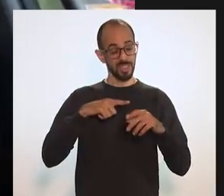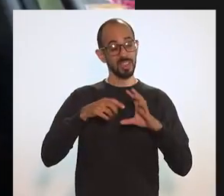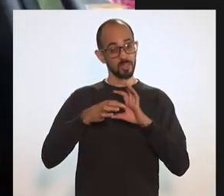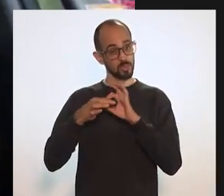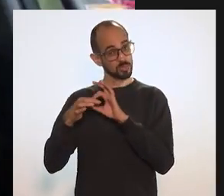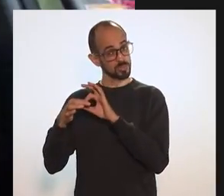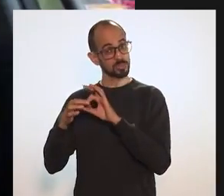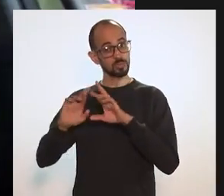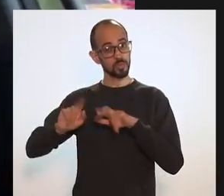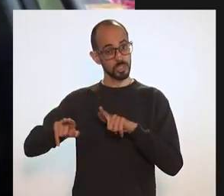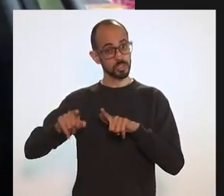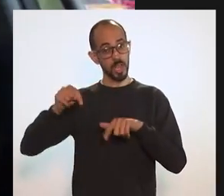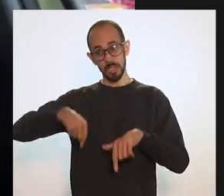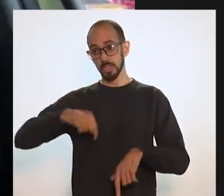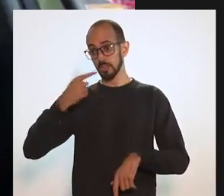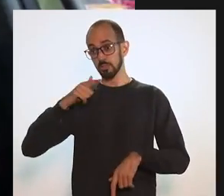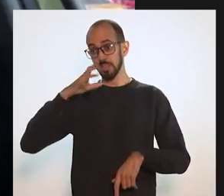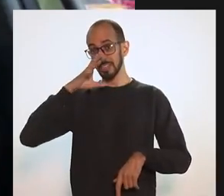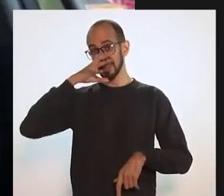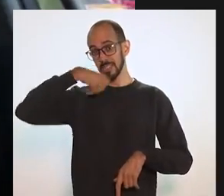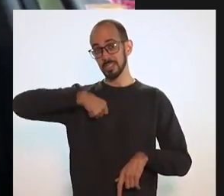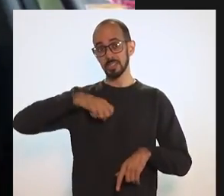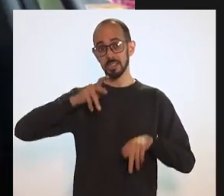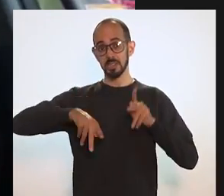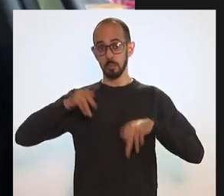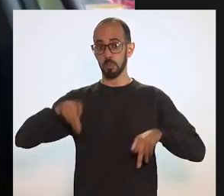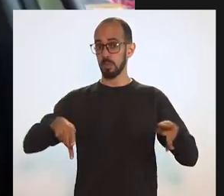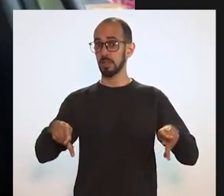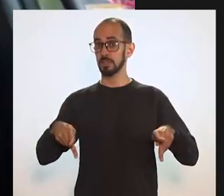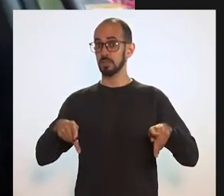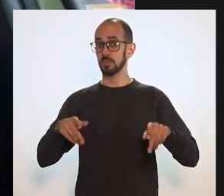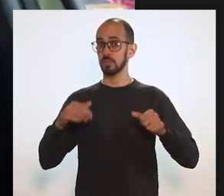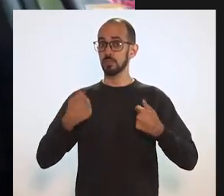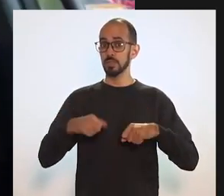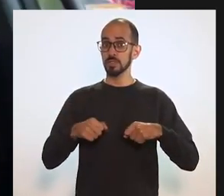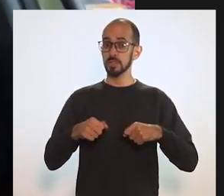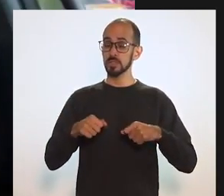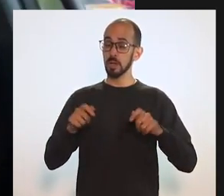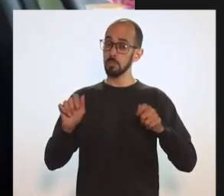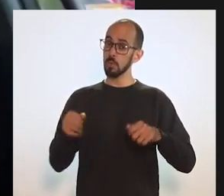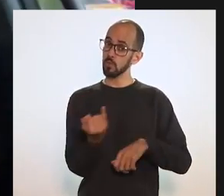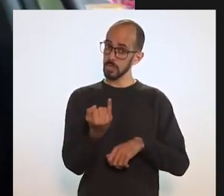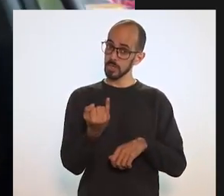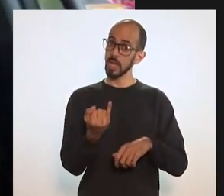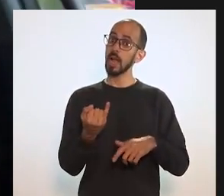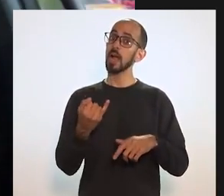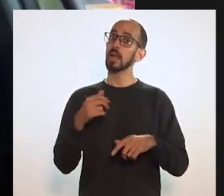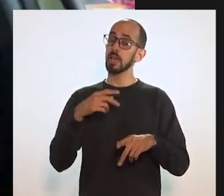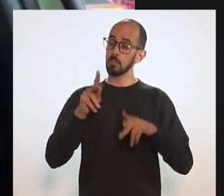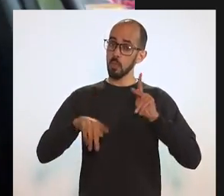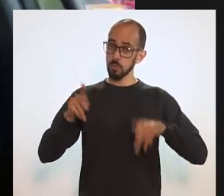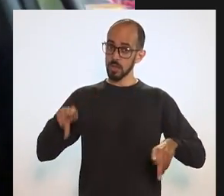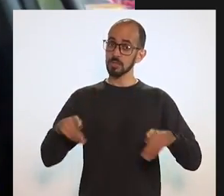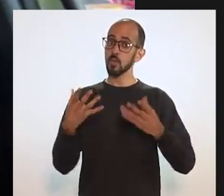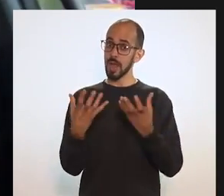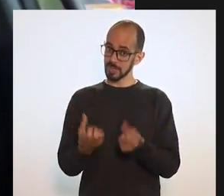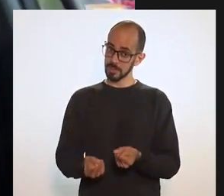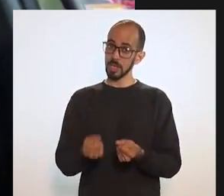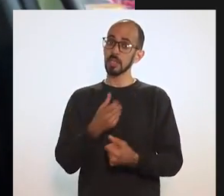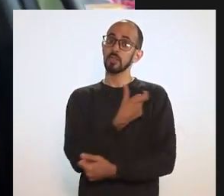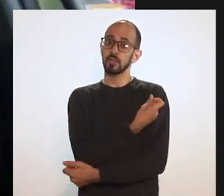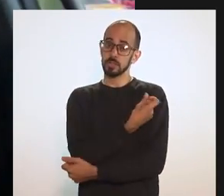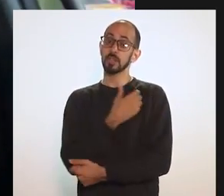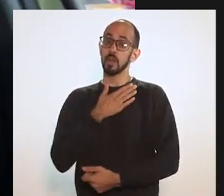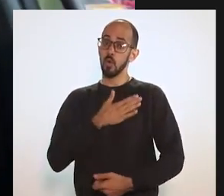outros problemas e outros cenários. Aqui a gente não tem essa resistência, a gente tem que aproveitar essa potência que é a população